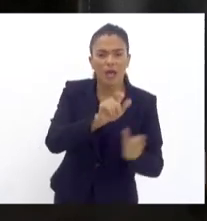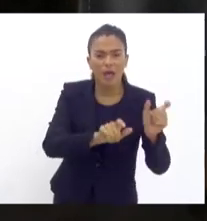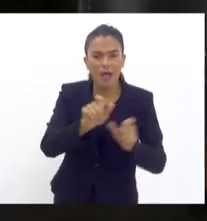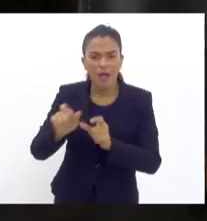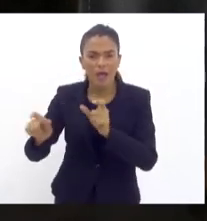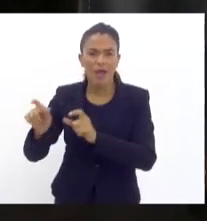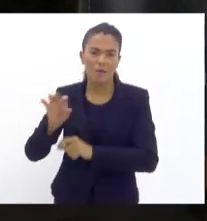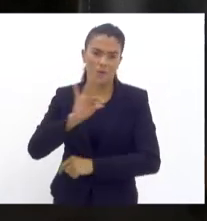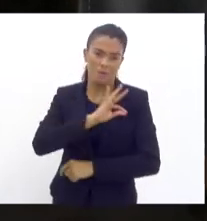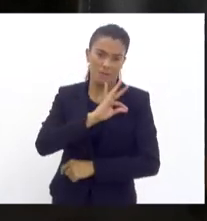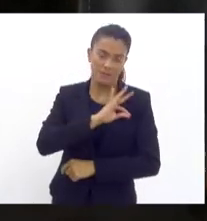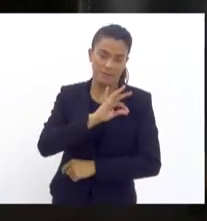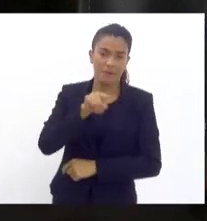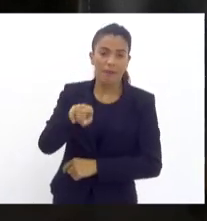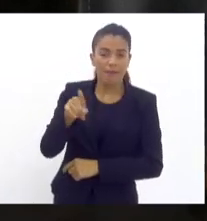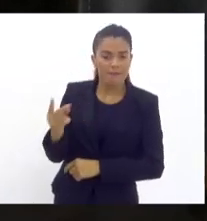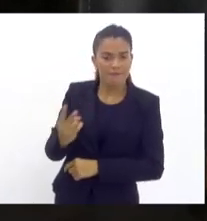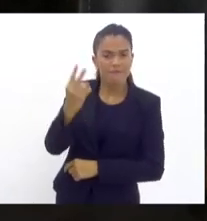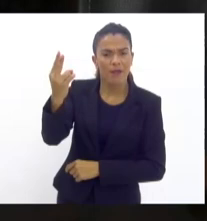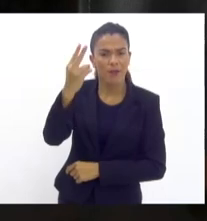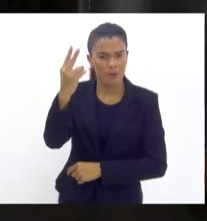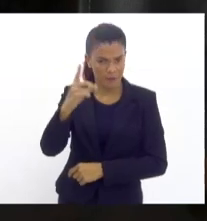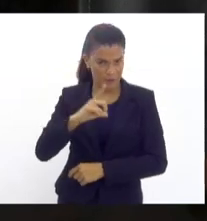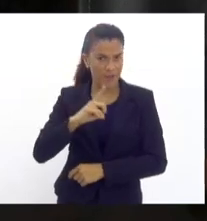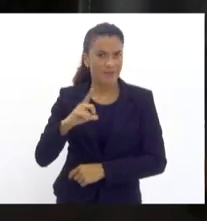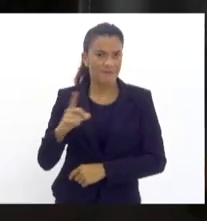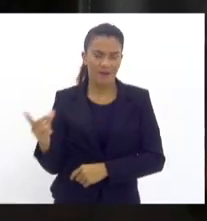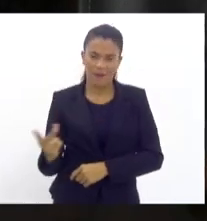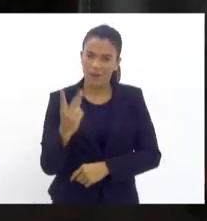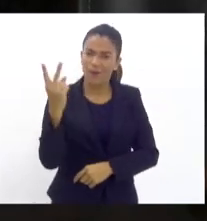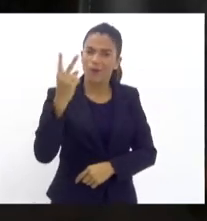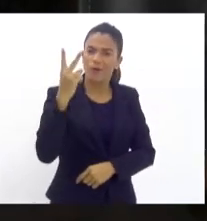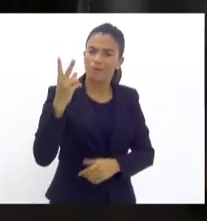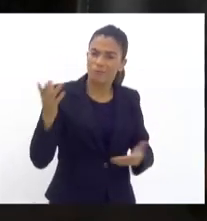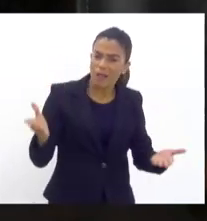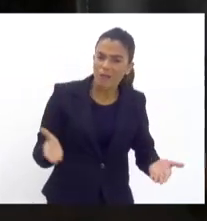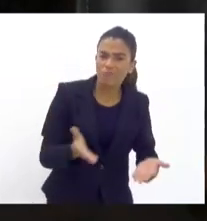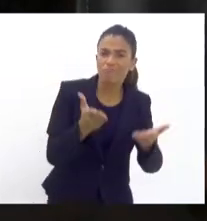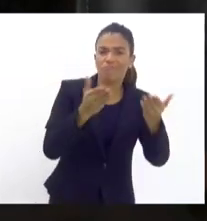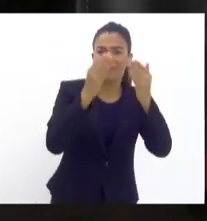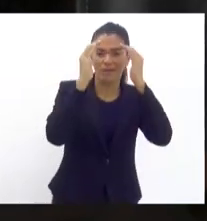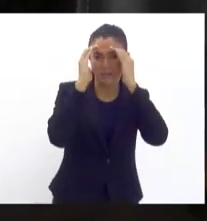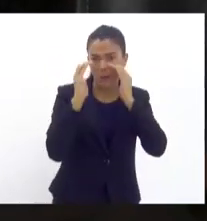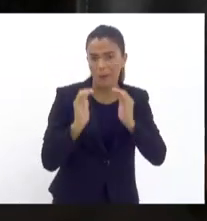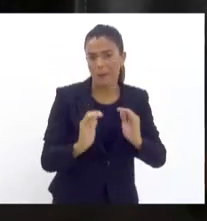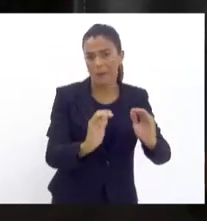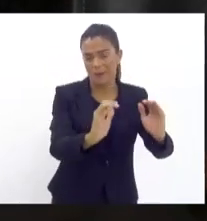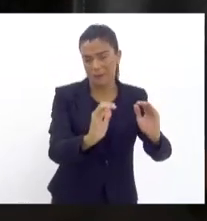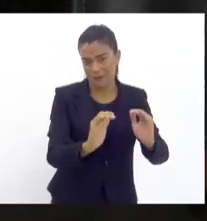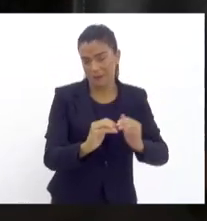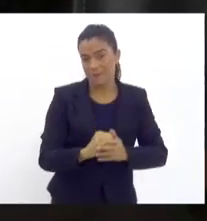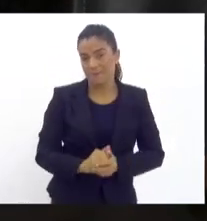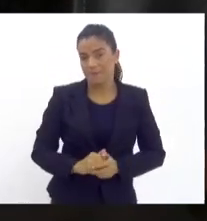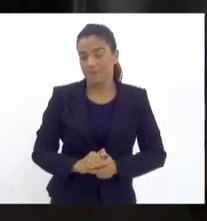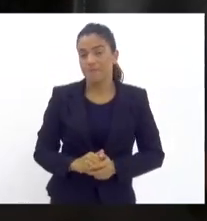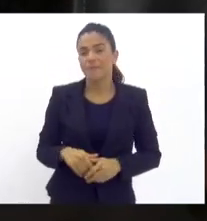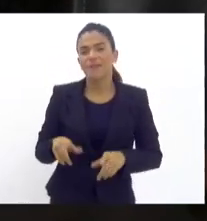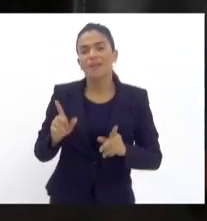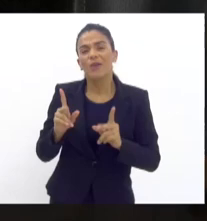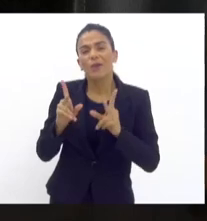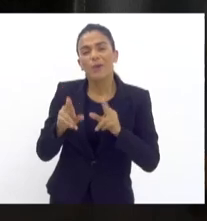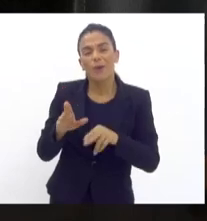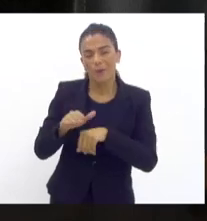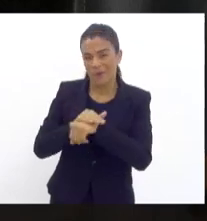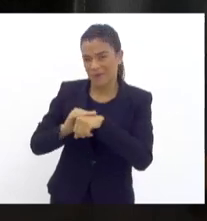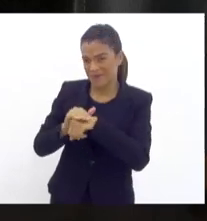que eles têm valor, que eles são valorizados, que eles são respeitados. E como conversei com